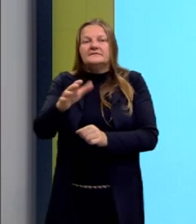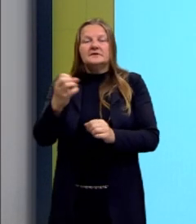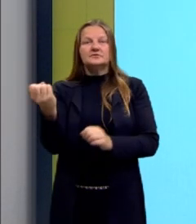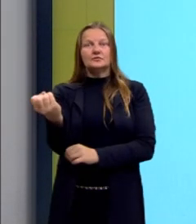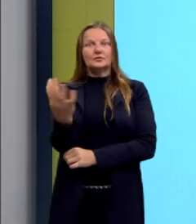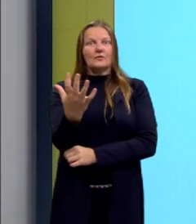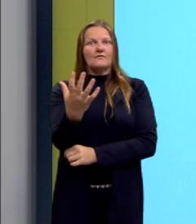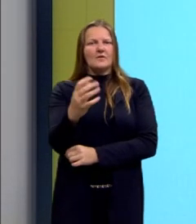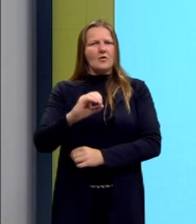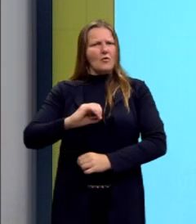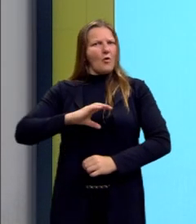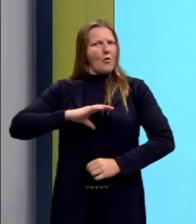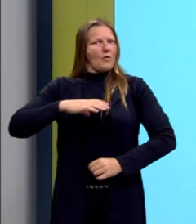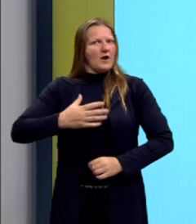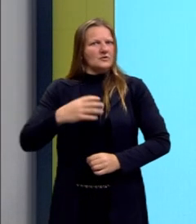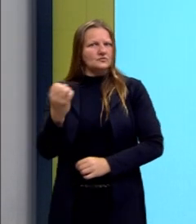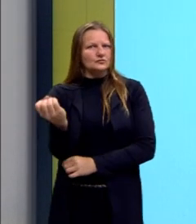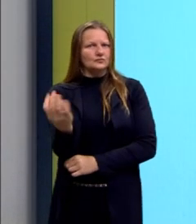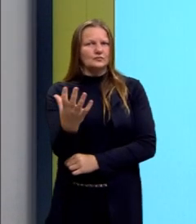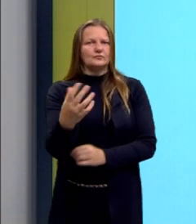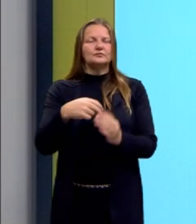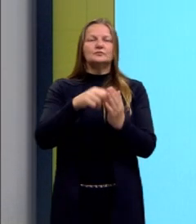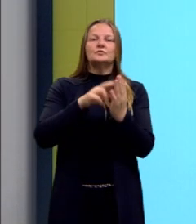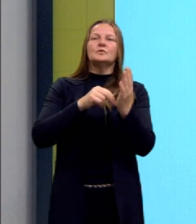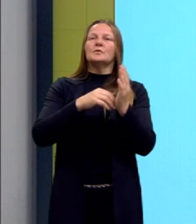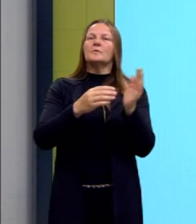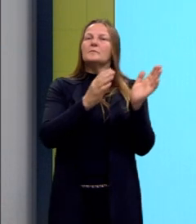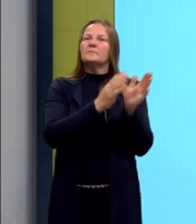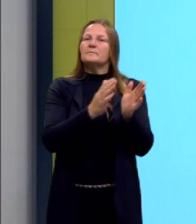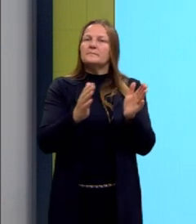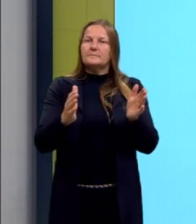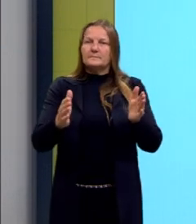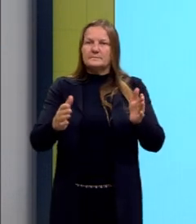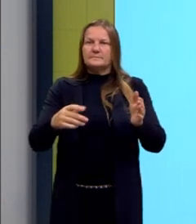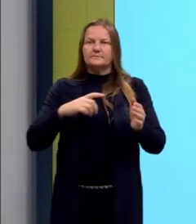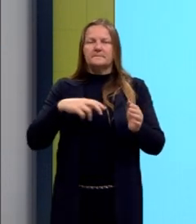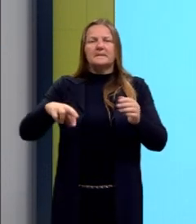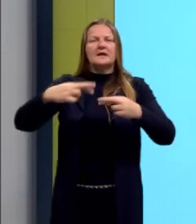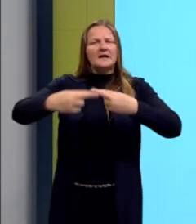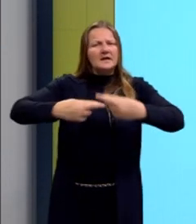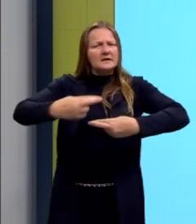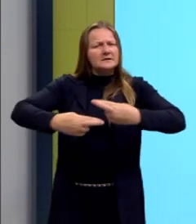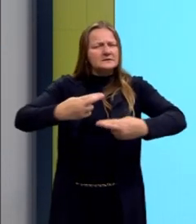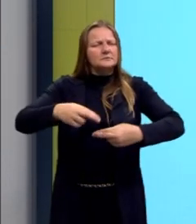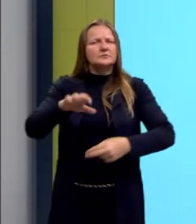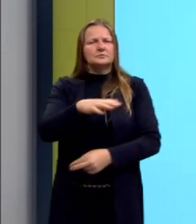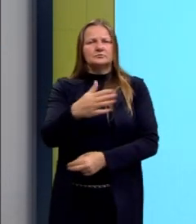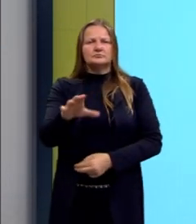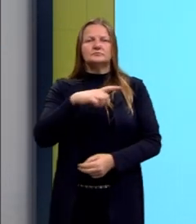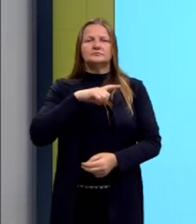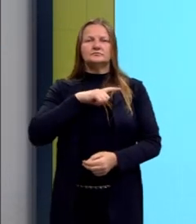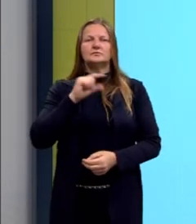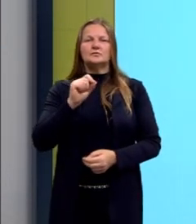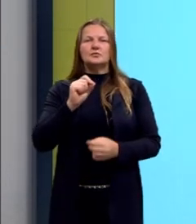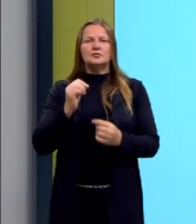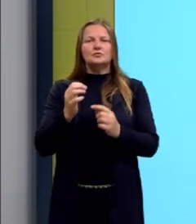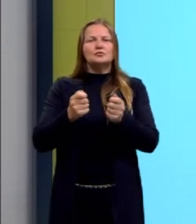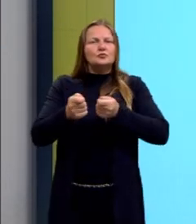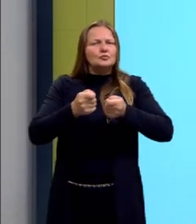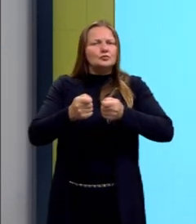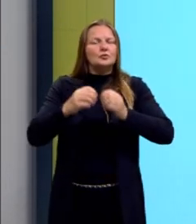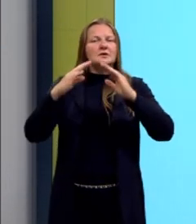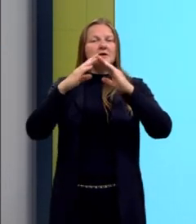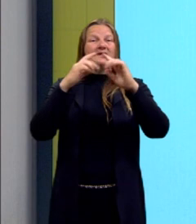a arte ousava. Até este período aqui, até o Renascimento, ali, mais ou menos, nós tivemos o domínio da